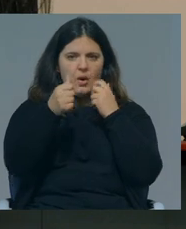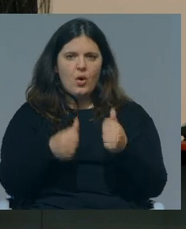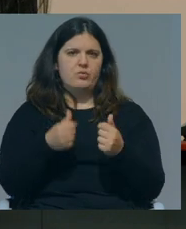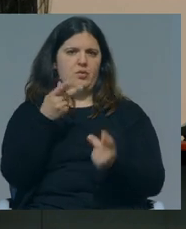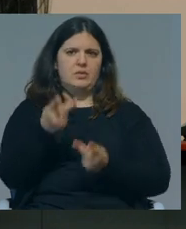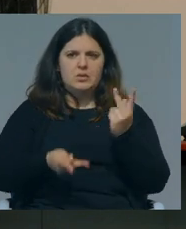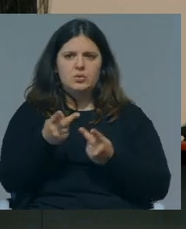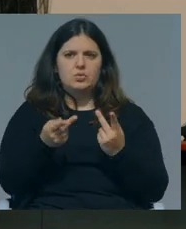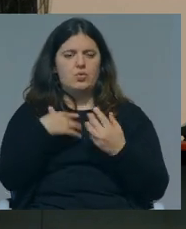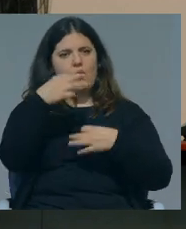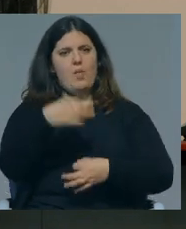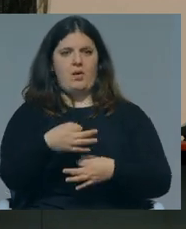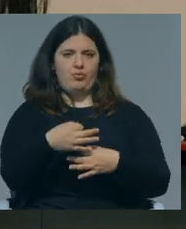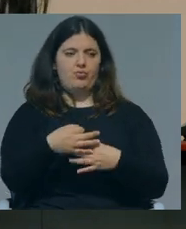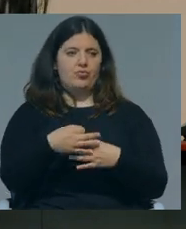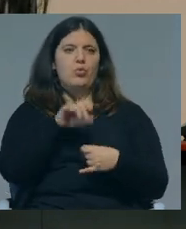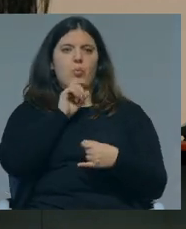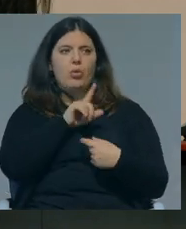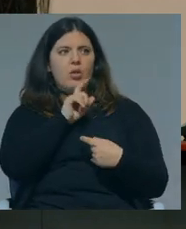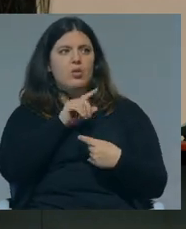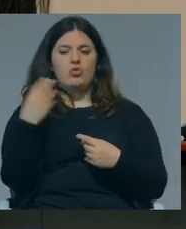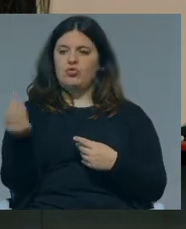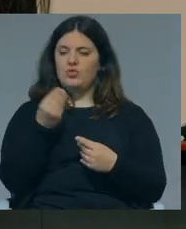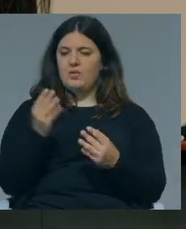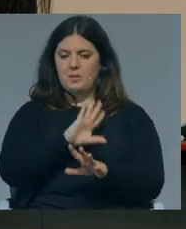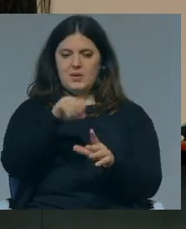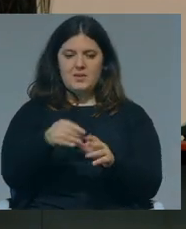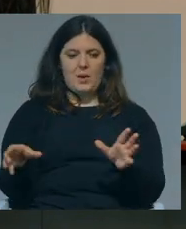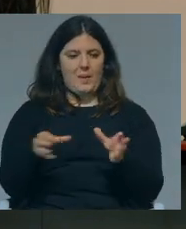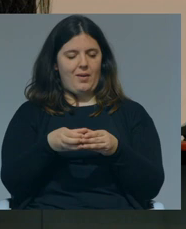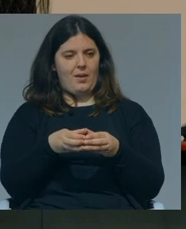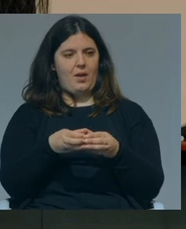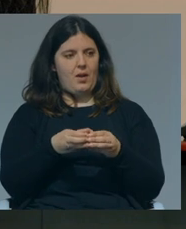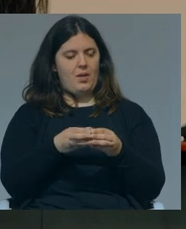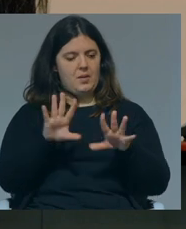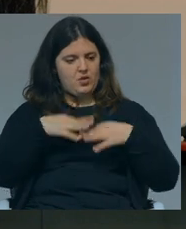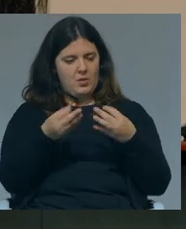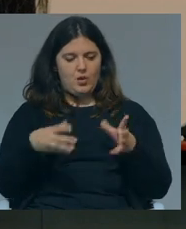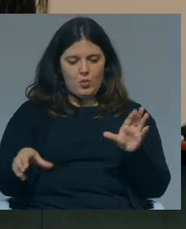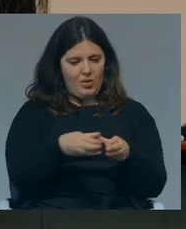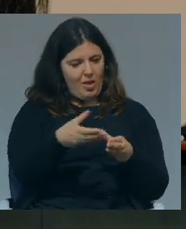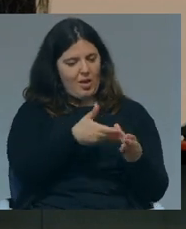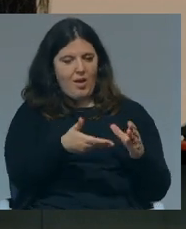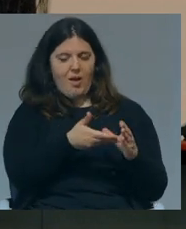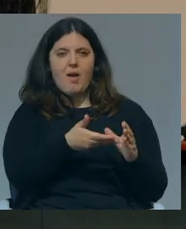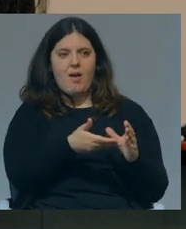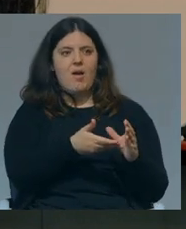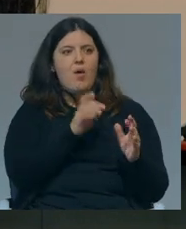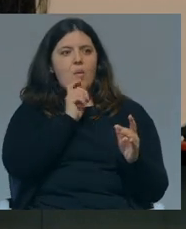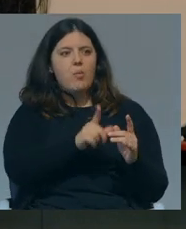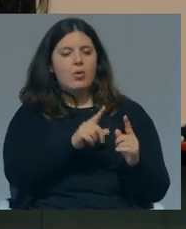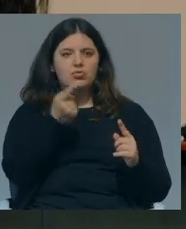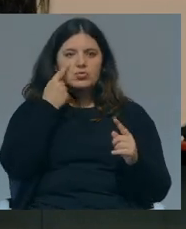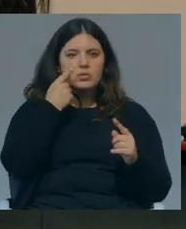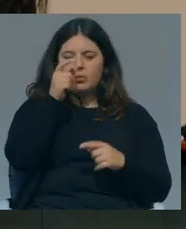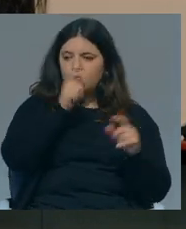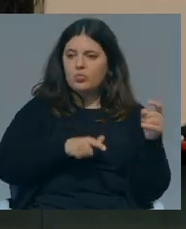avaliações formais? Tu poderes, muito jovem, pertencer a uma equipa, esse espírito, essa comunidade que se cria, poderes, não